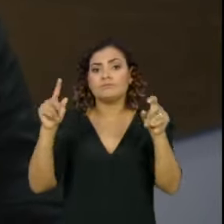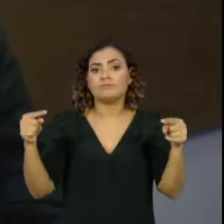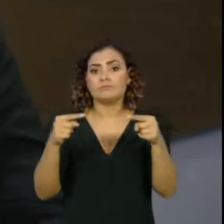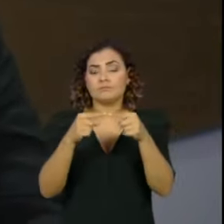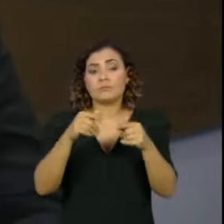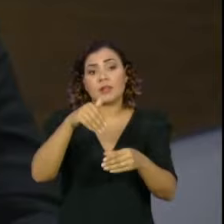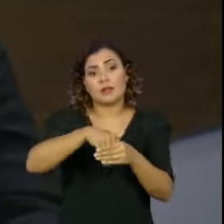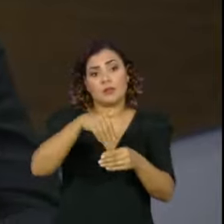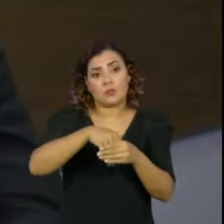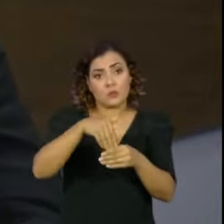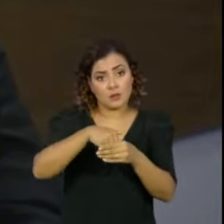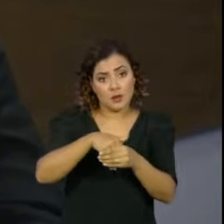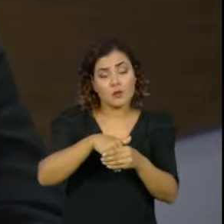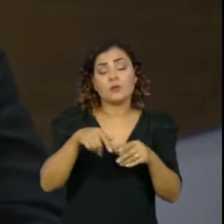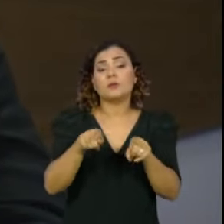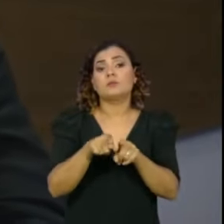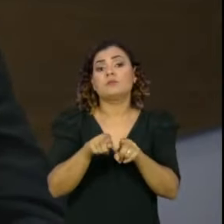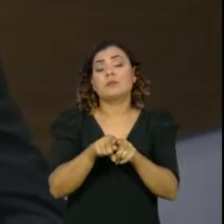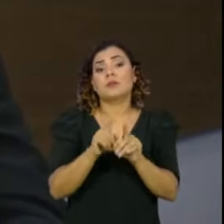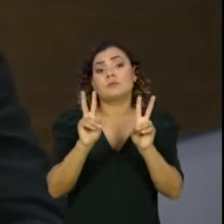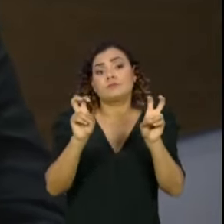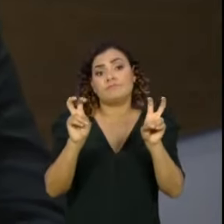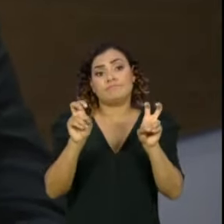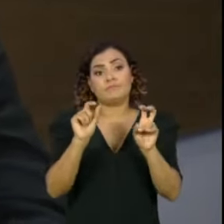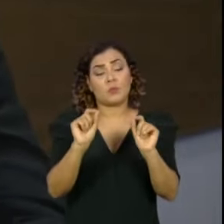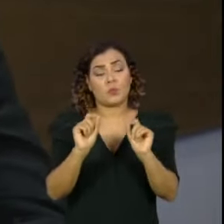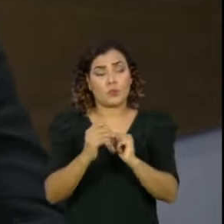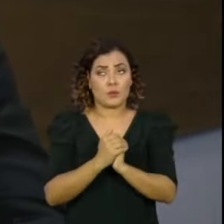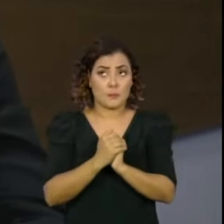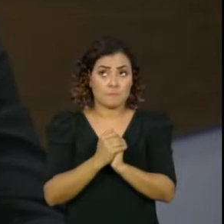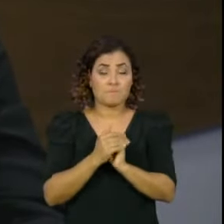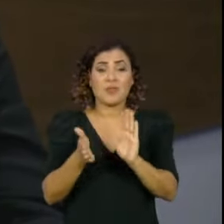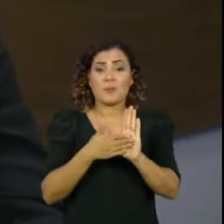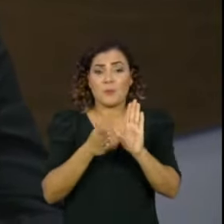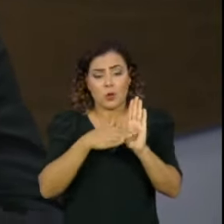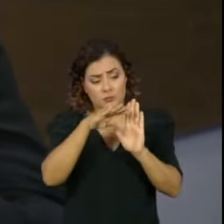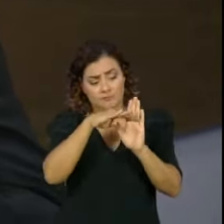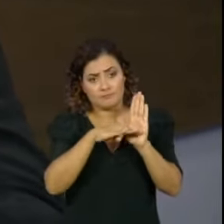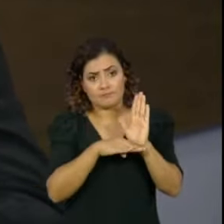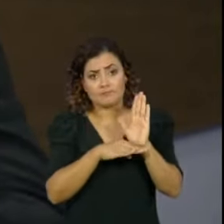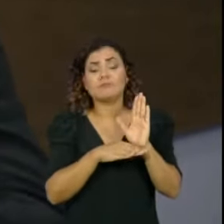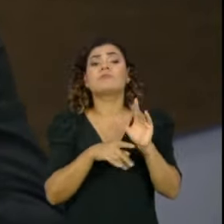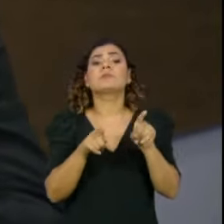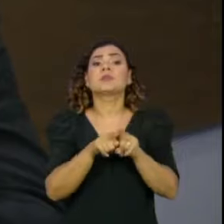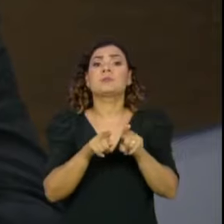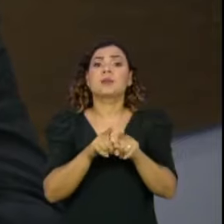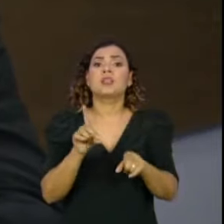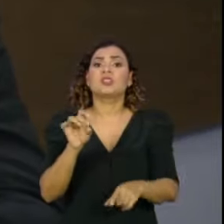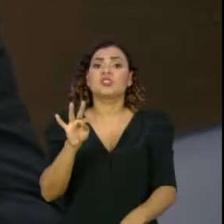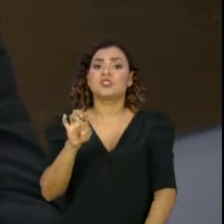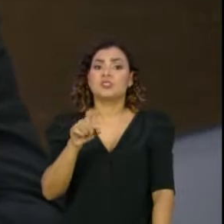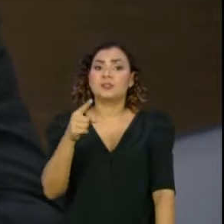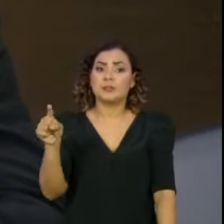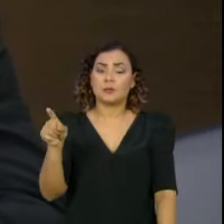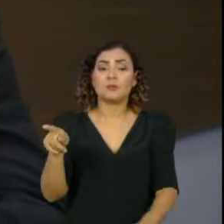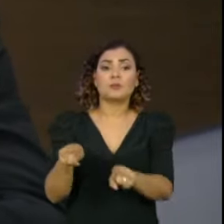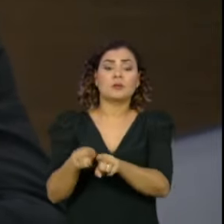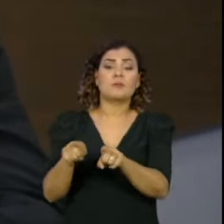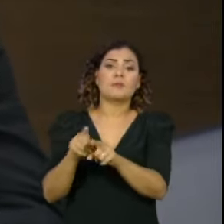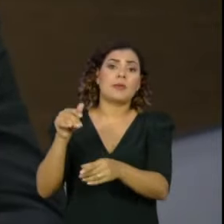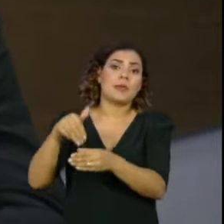processo eleitoral e à lei eleitoral, especificamente. Existem propostas de implantar o distritão nas eleições